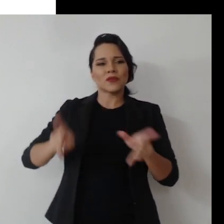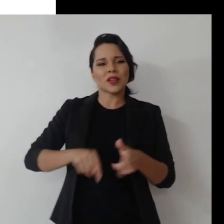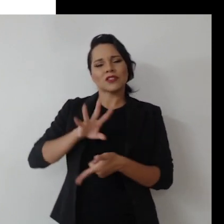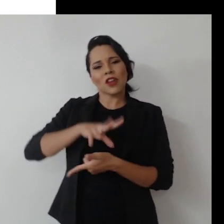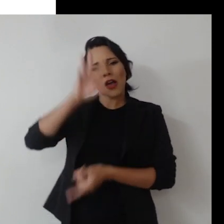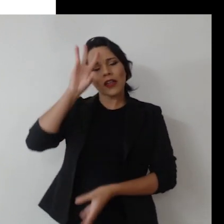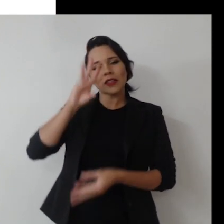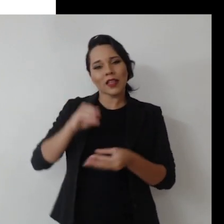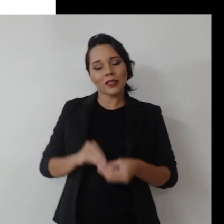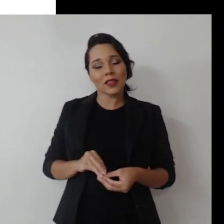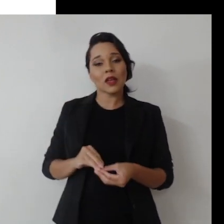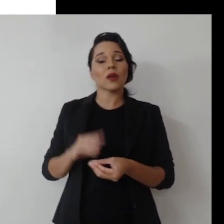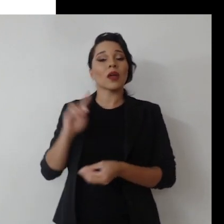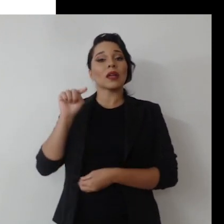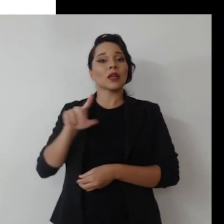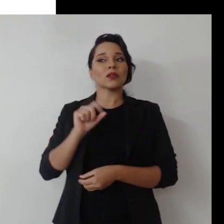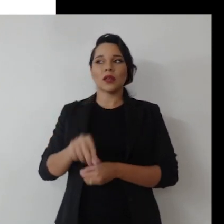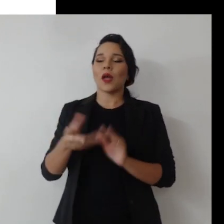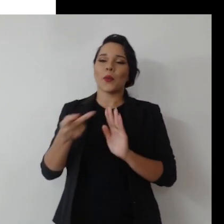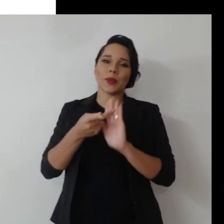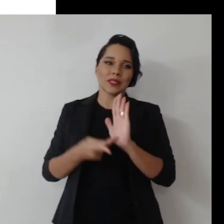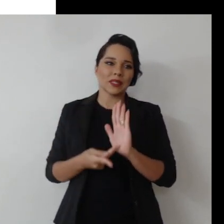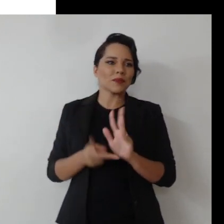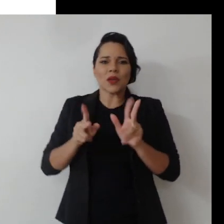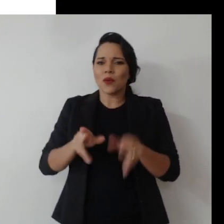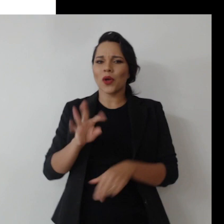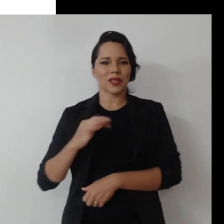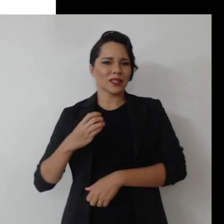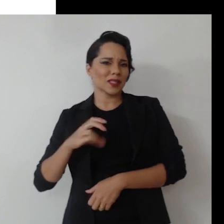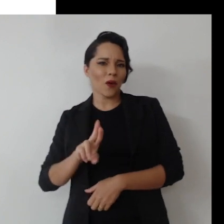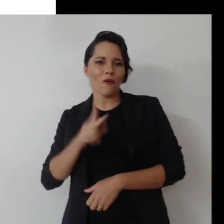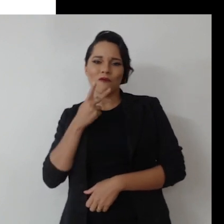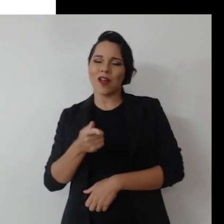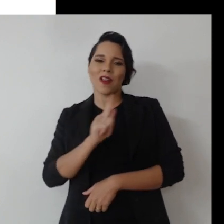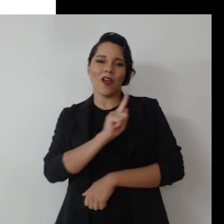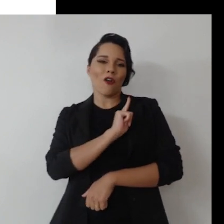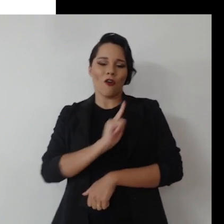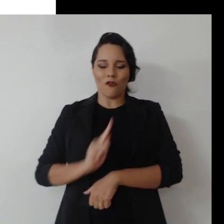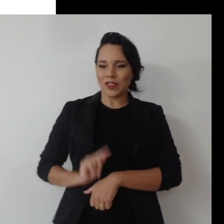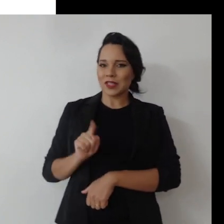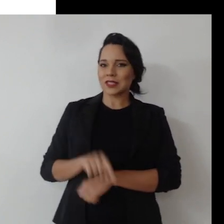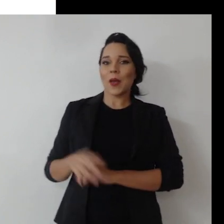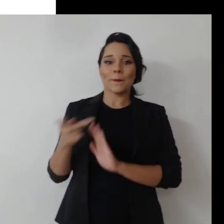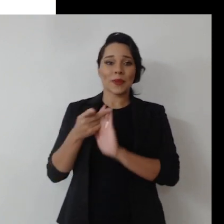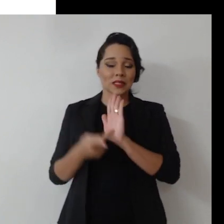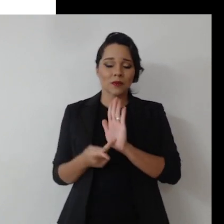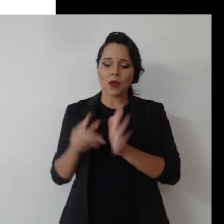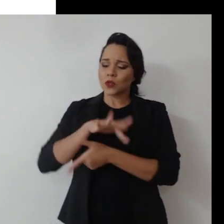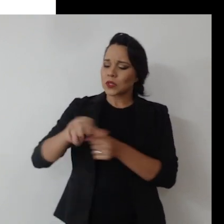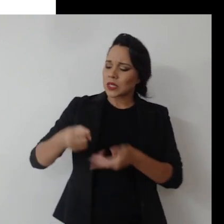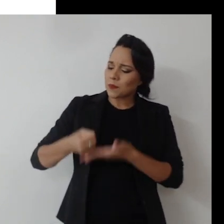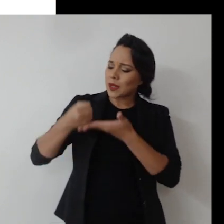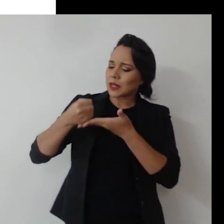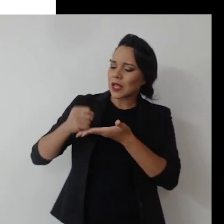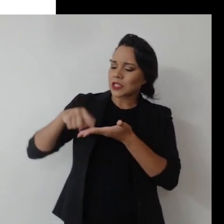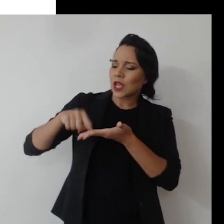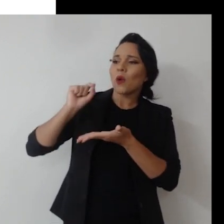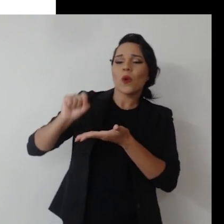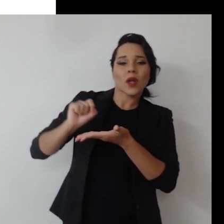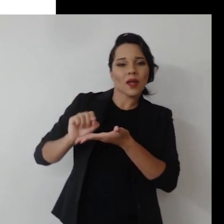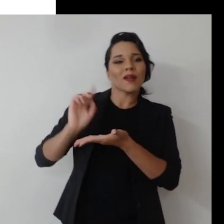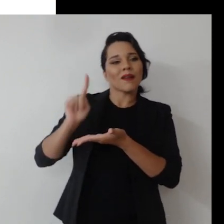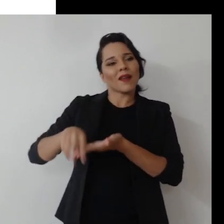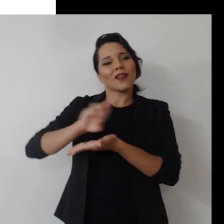intérpretes já entendendo que a sustentabilidade é um princípio, assim como o TCU chama a governança de um princípio. E o que a sustentabilidade inclui?